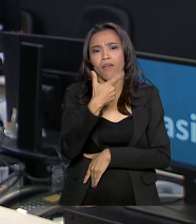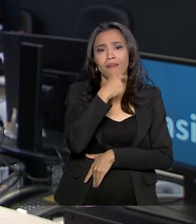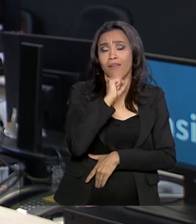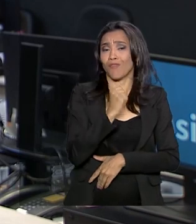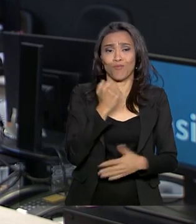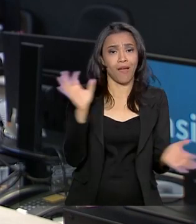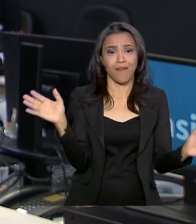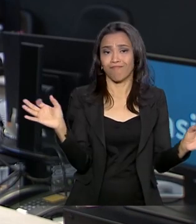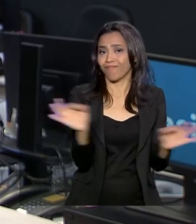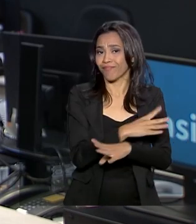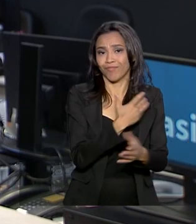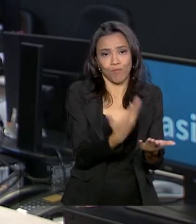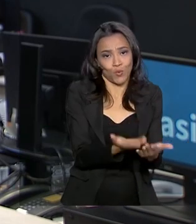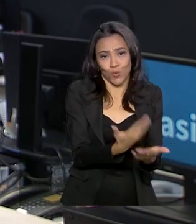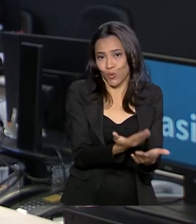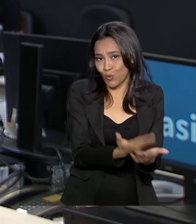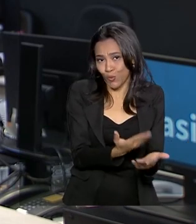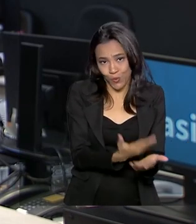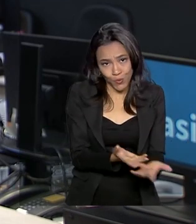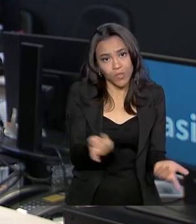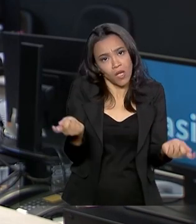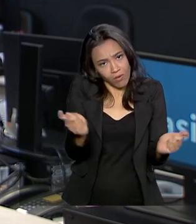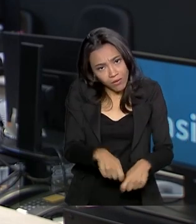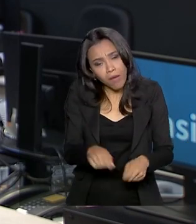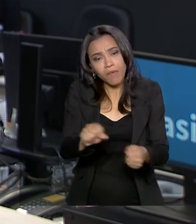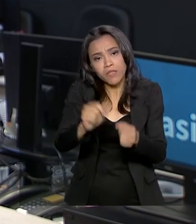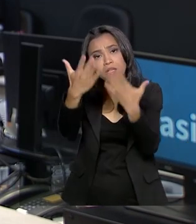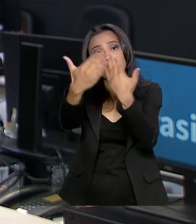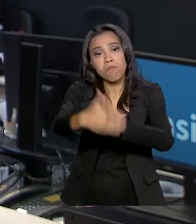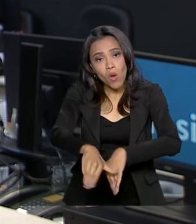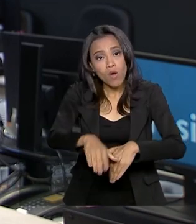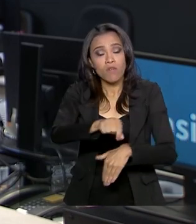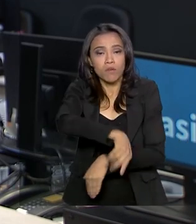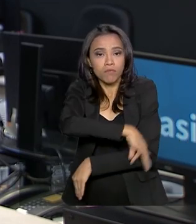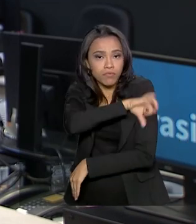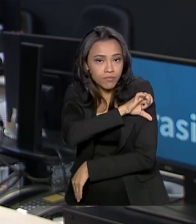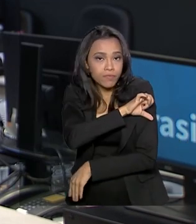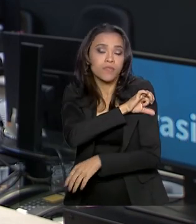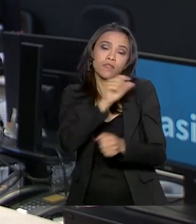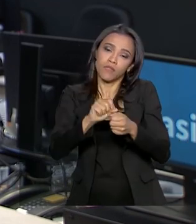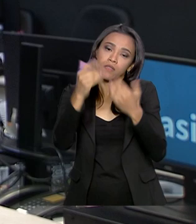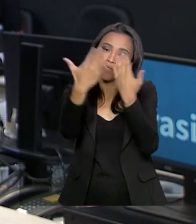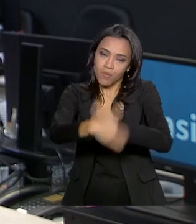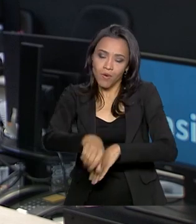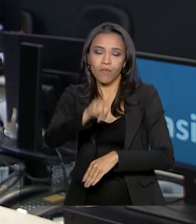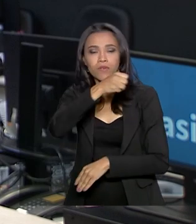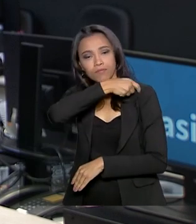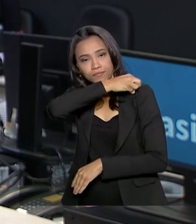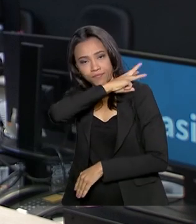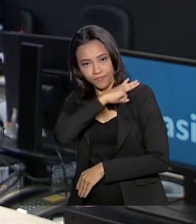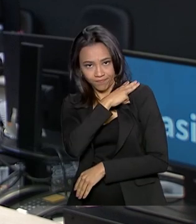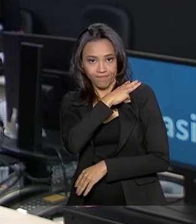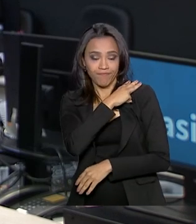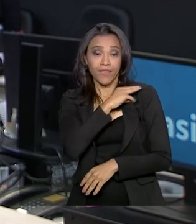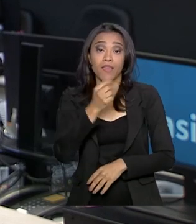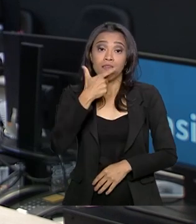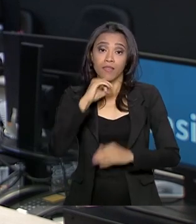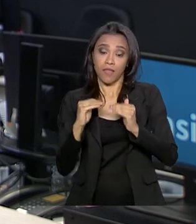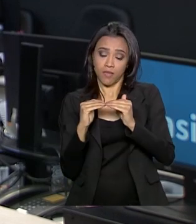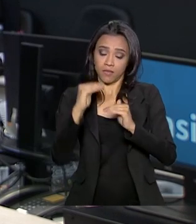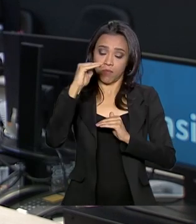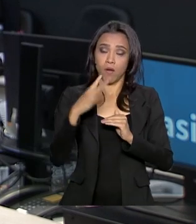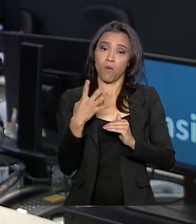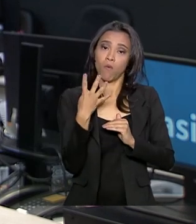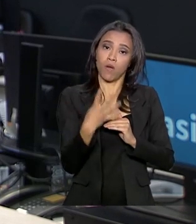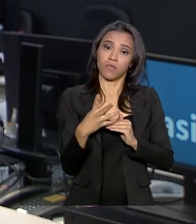e que agora podem optar por demonstrar as habilidades do ensino fundamental e também do ensino médio. Quem obtém nota superior a